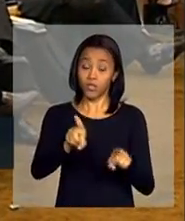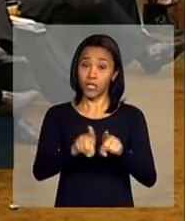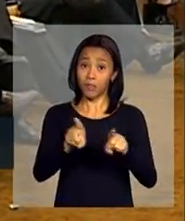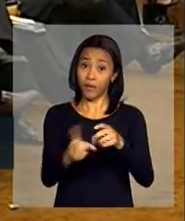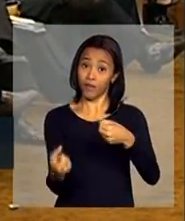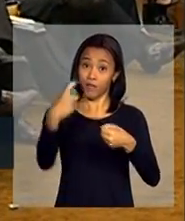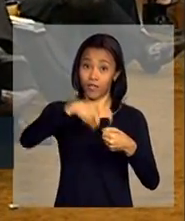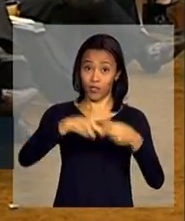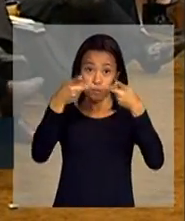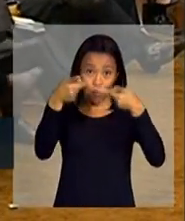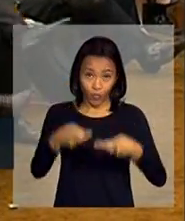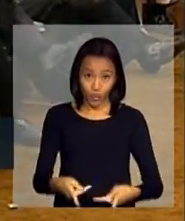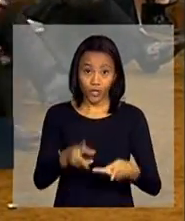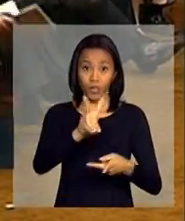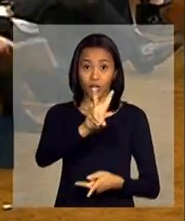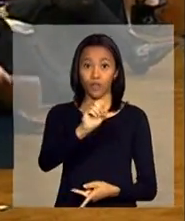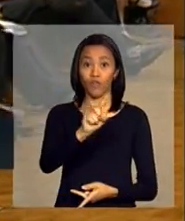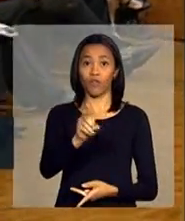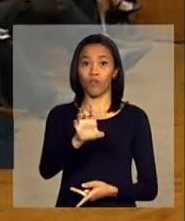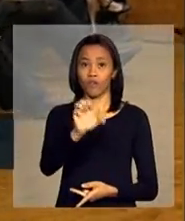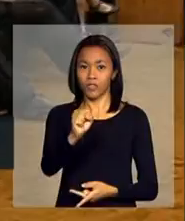Vozes, para fazer uso da palavra.